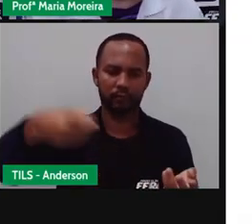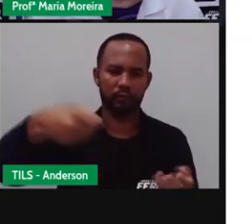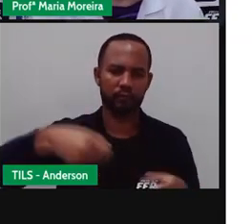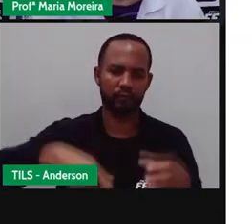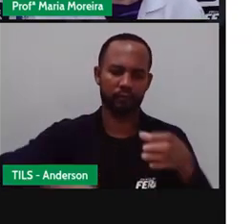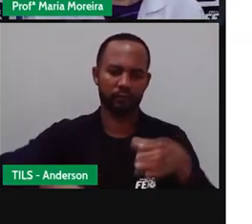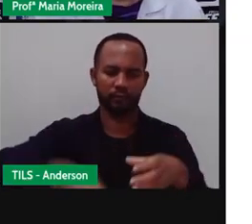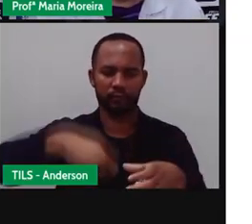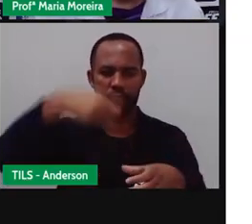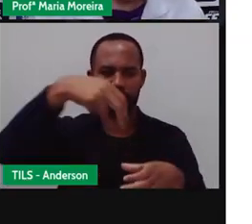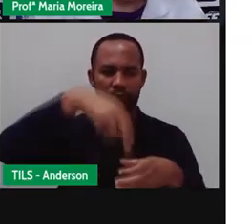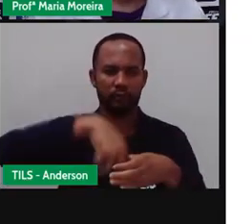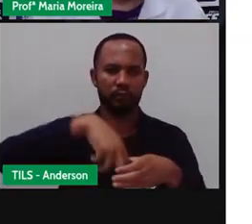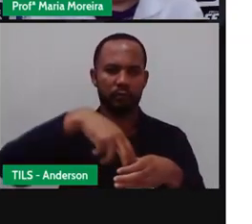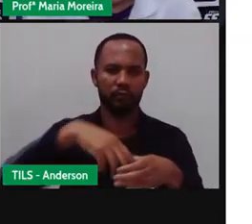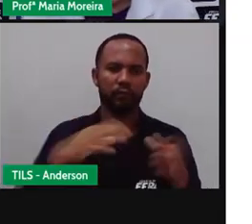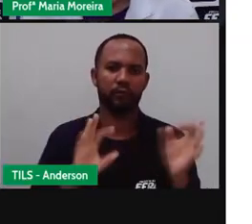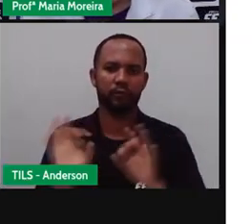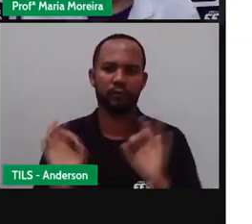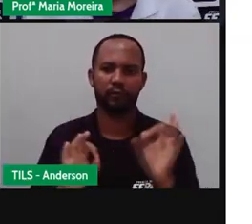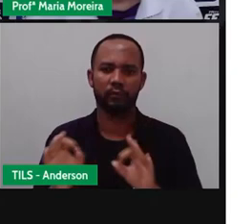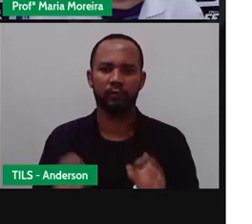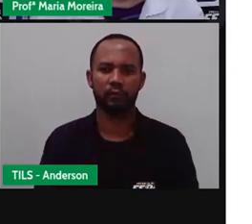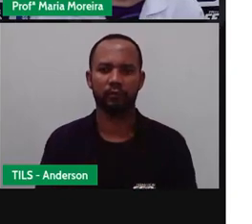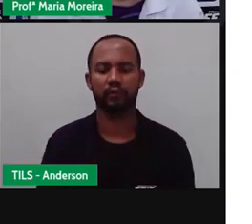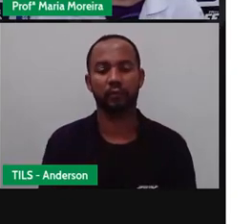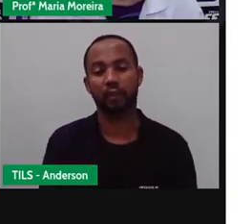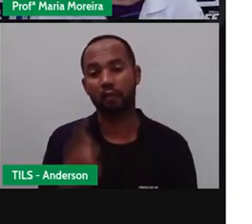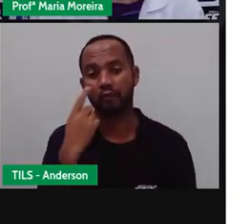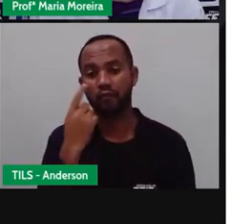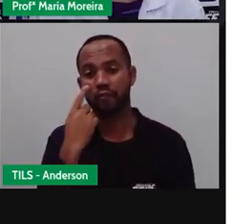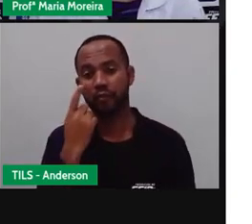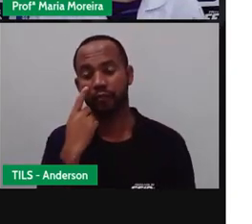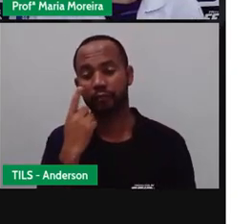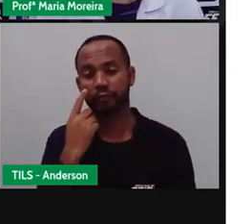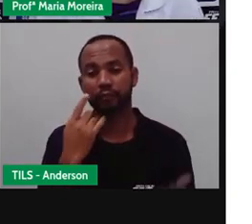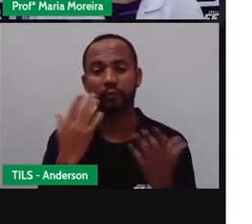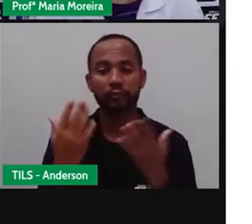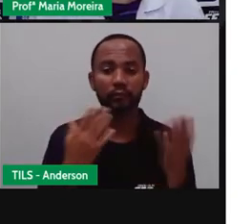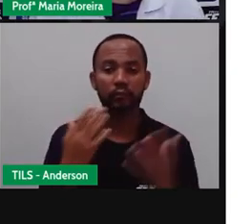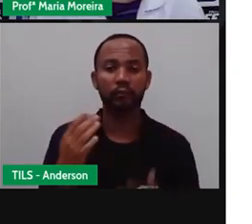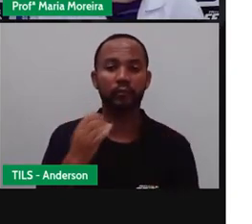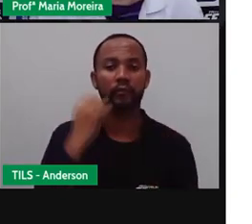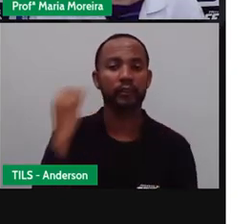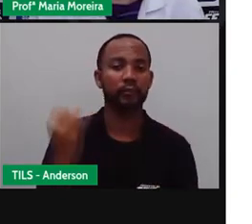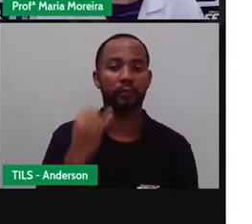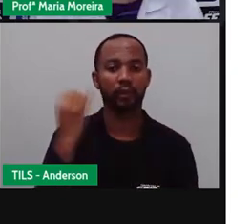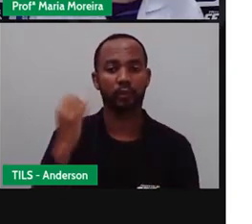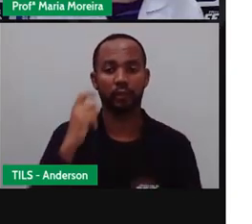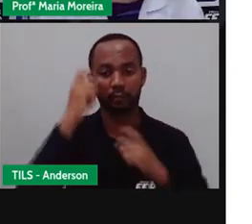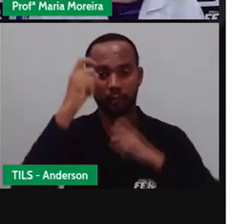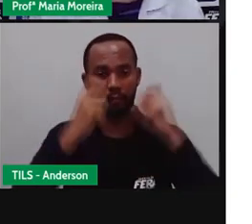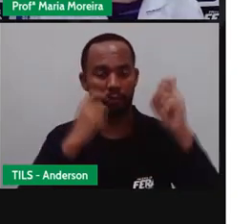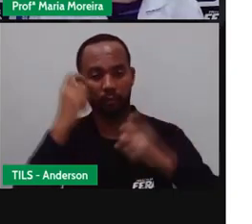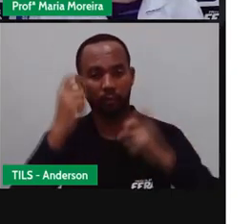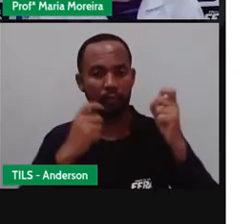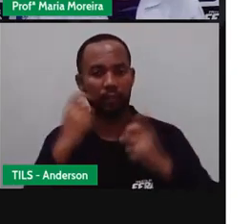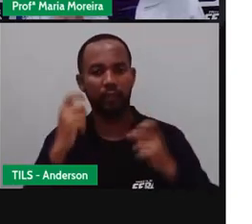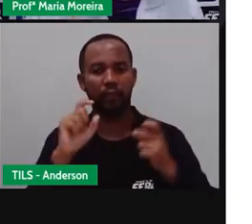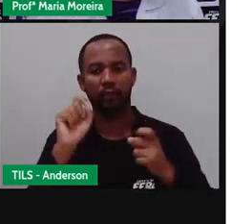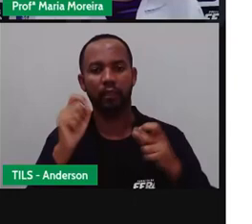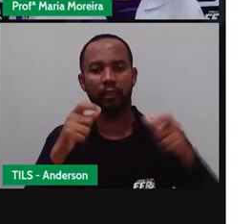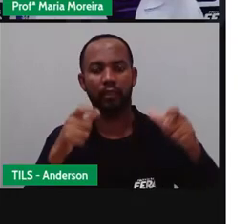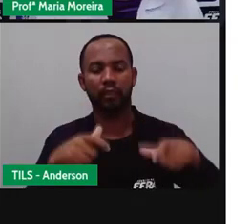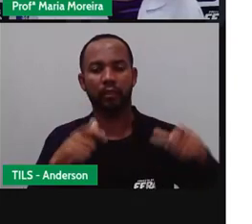saco Vamos ver como é que a gente pode fazer Vai colocar num balde Como é que a gente vai fazer O importante é se preocupar Principalmente com o meio ambiente